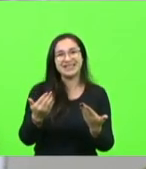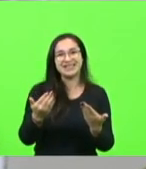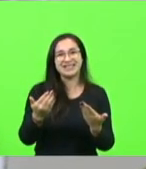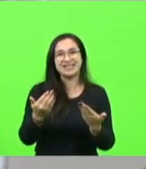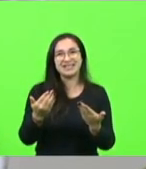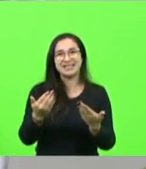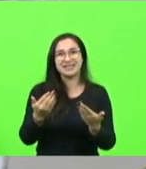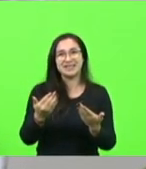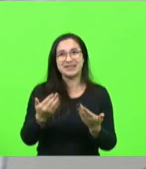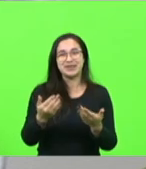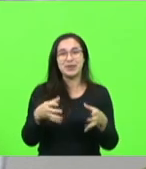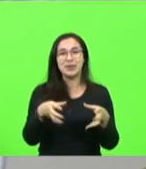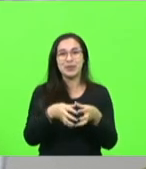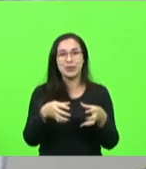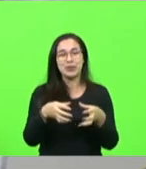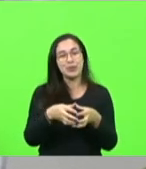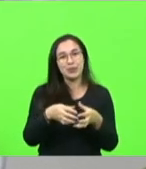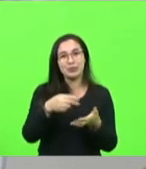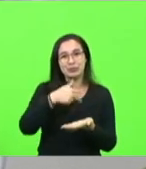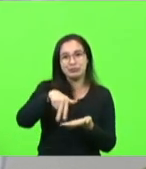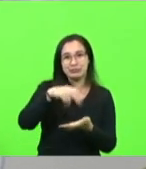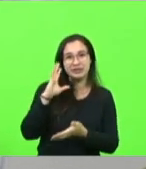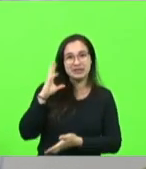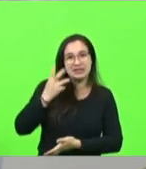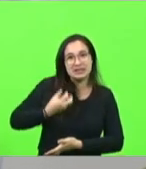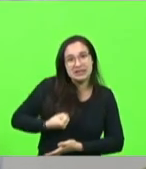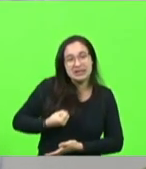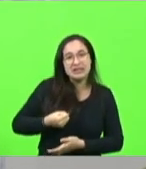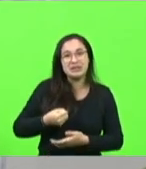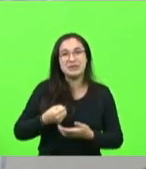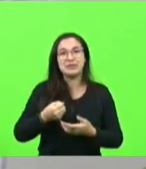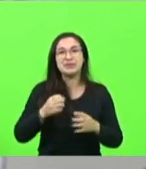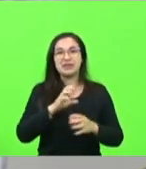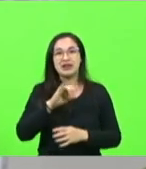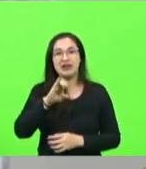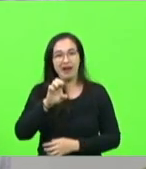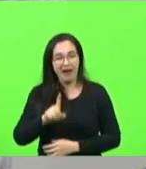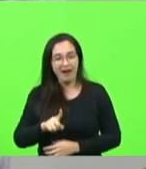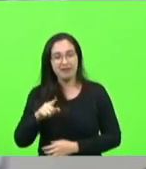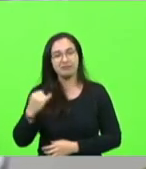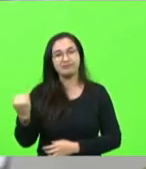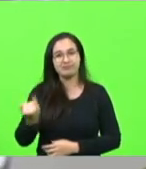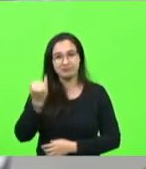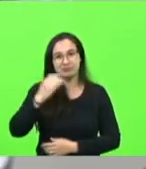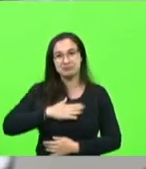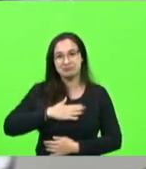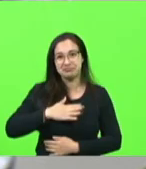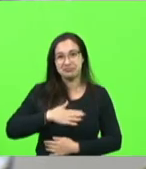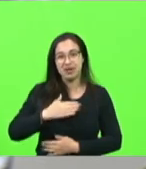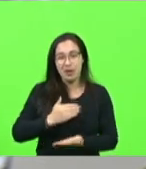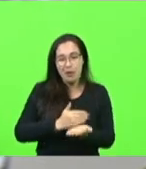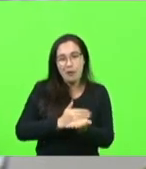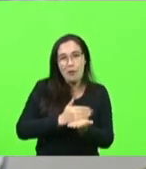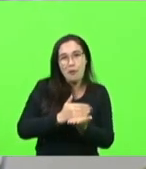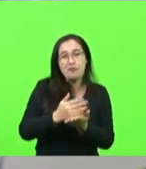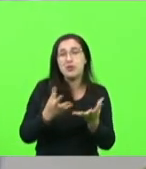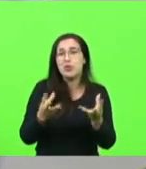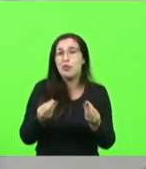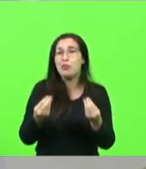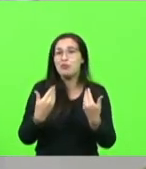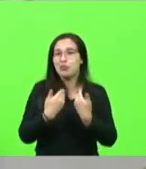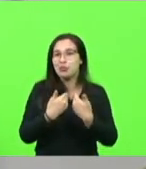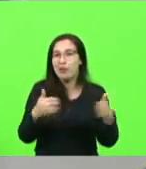o Grupo Mitos e o CIE é muito importante para mim, é o meu começo de muitas portas abertas.